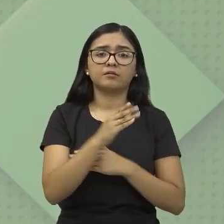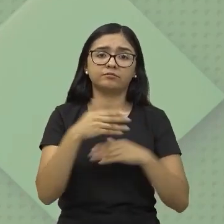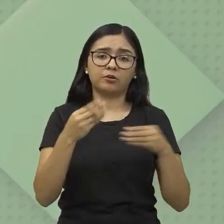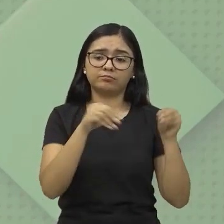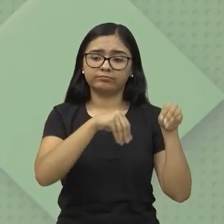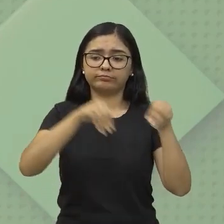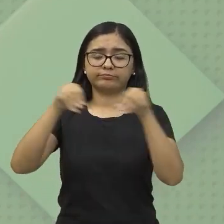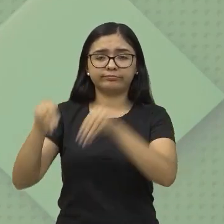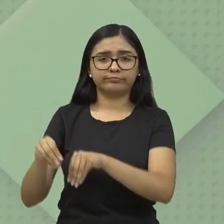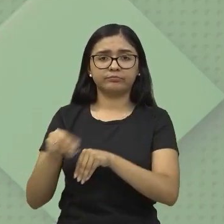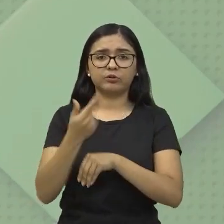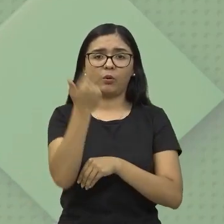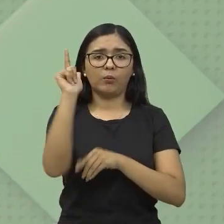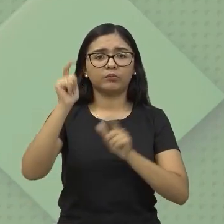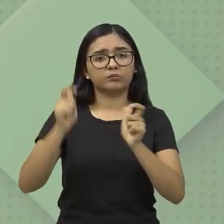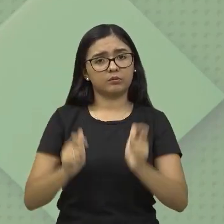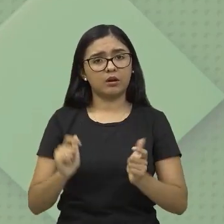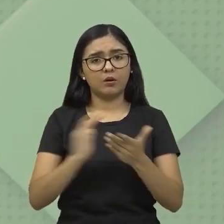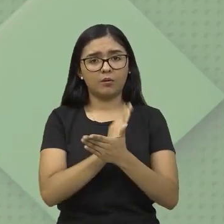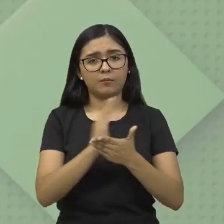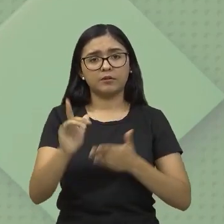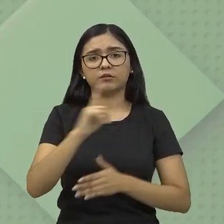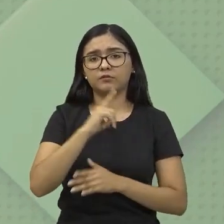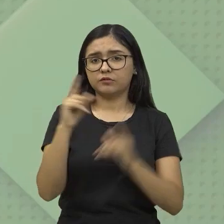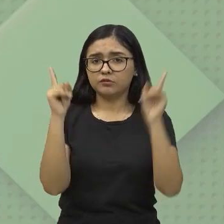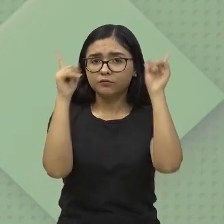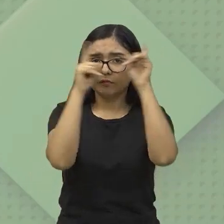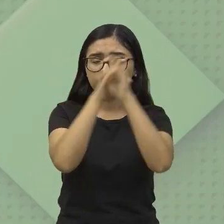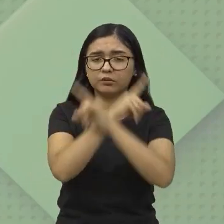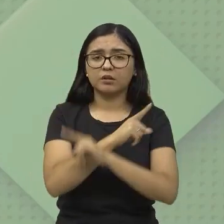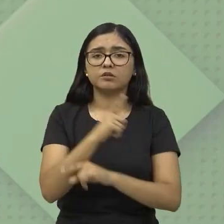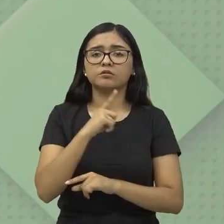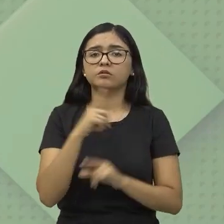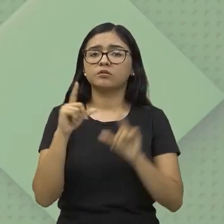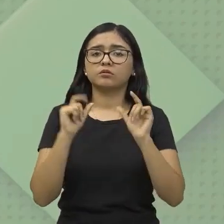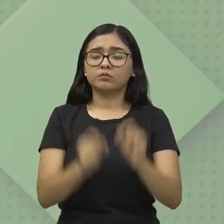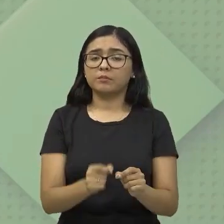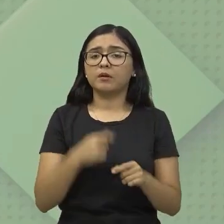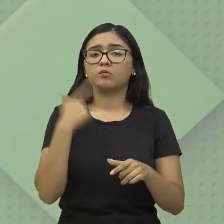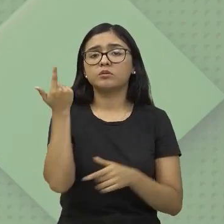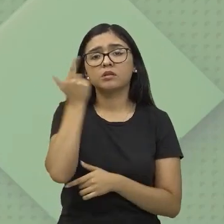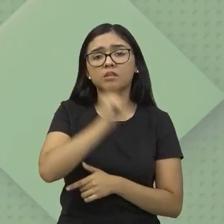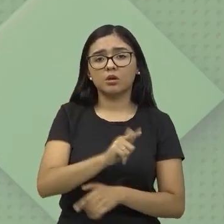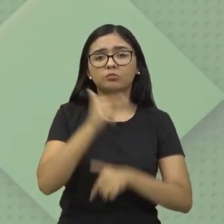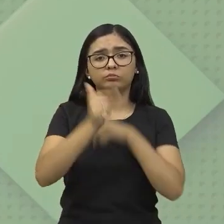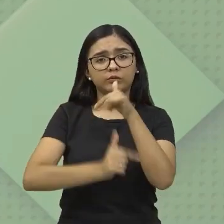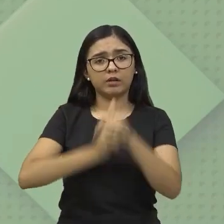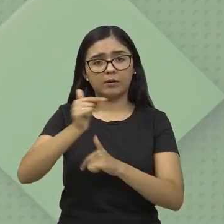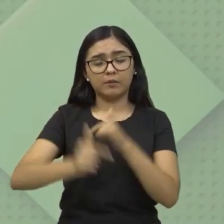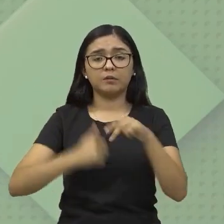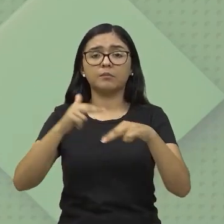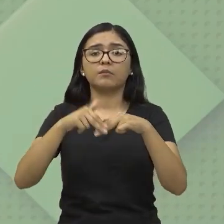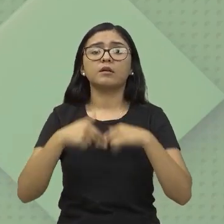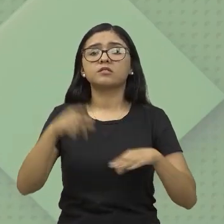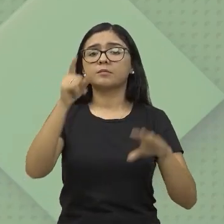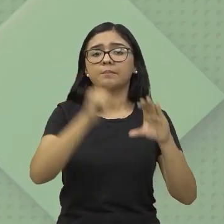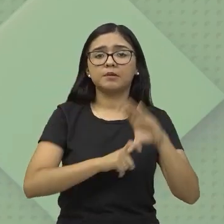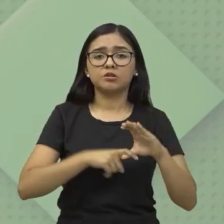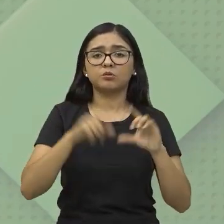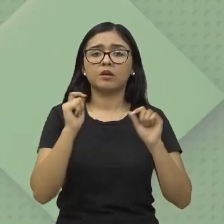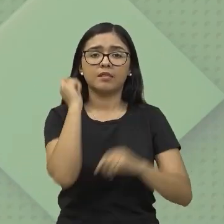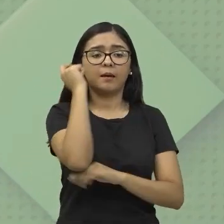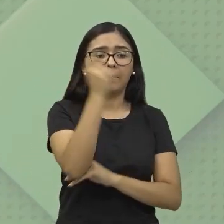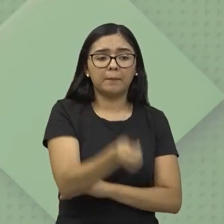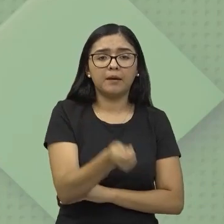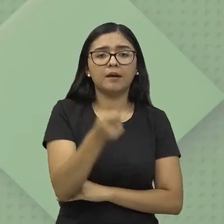tiveram que se deslocar. Muitas delas tiveram dificuldades, né, com a geração de empregos, porque dependiam também da pesca